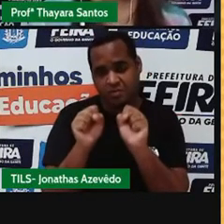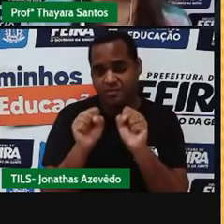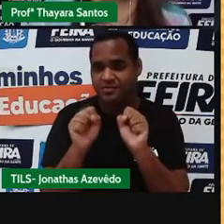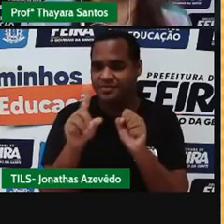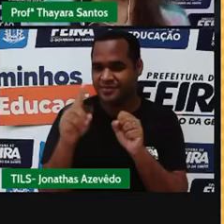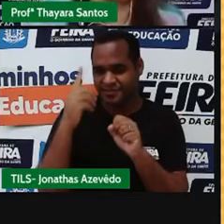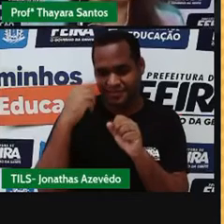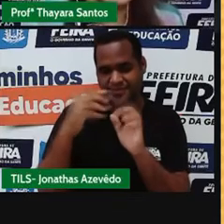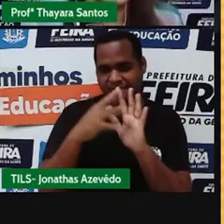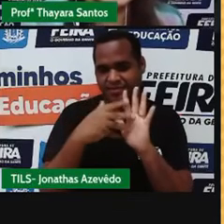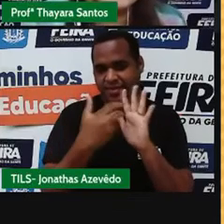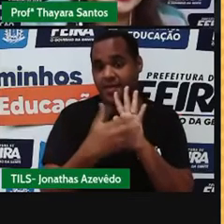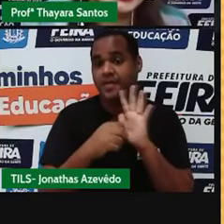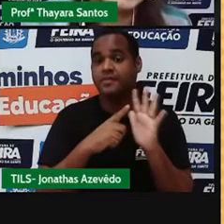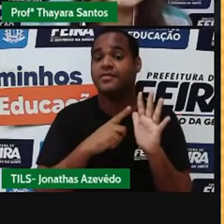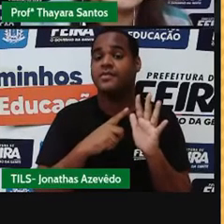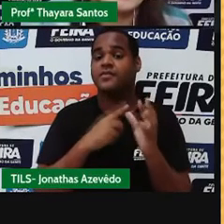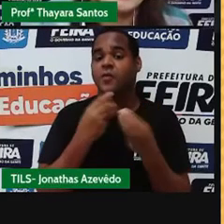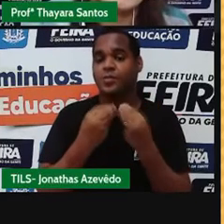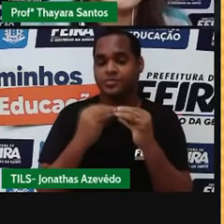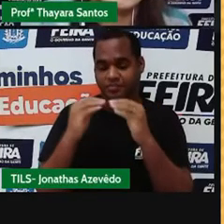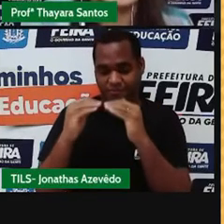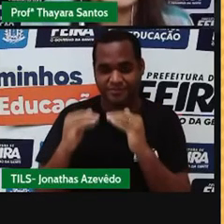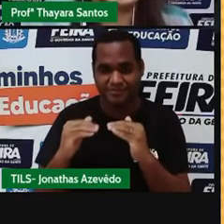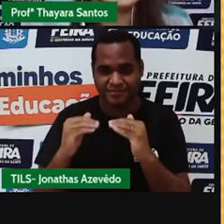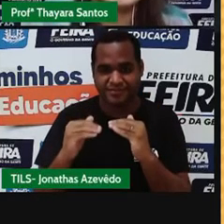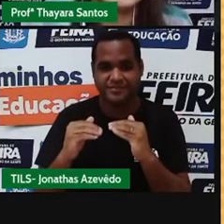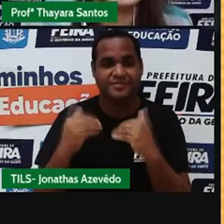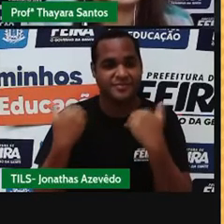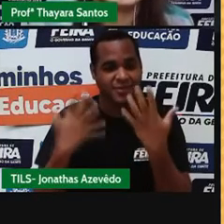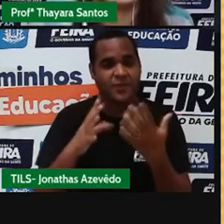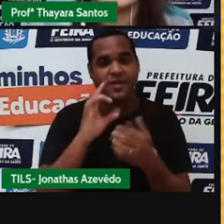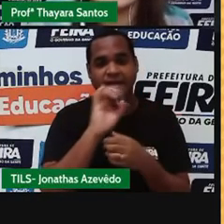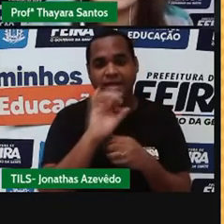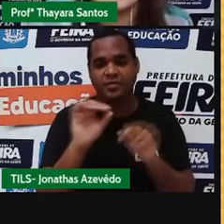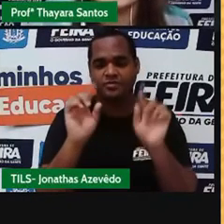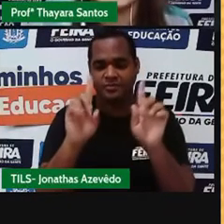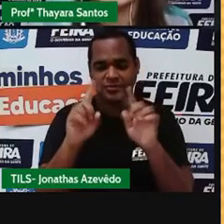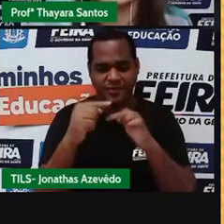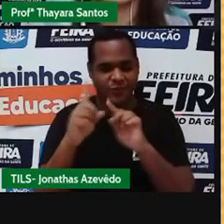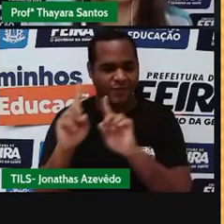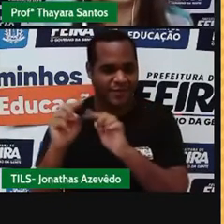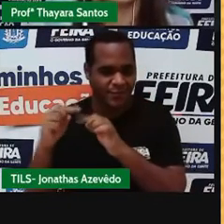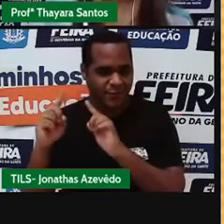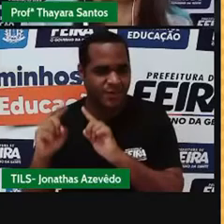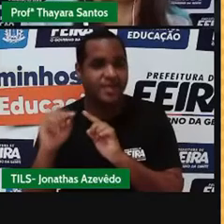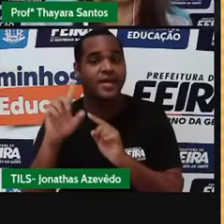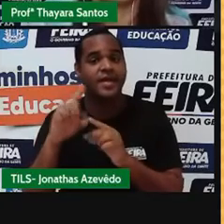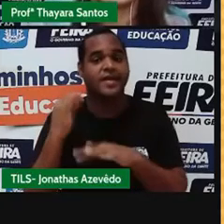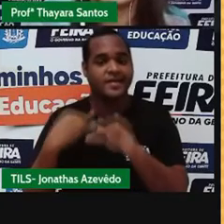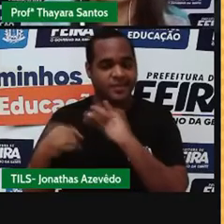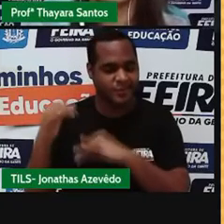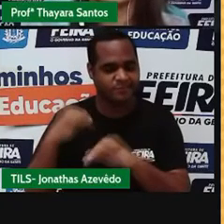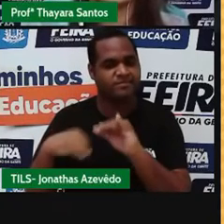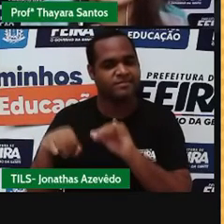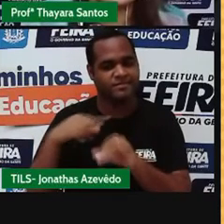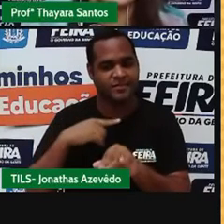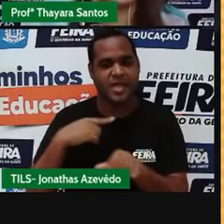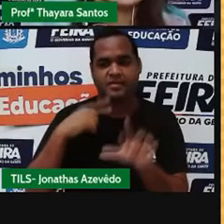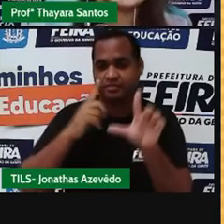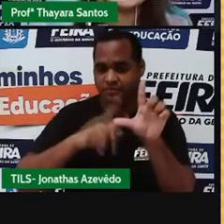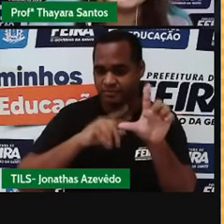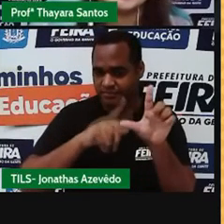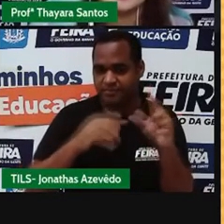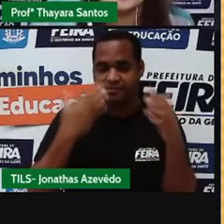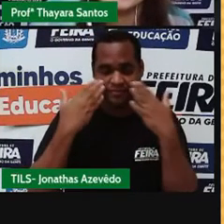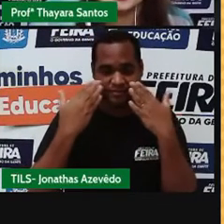por exemplo, o número atômico está embaixo. Então, cada quadradinho desse é um elemento químico. A gente tem a letra que